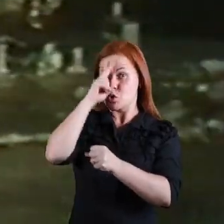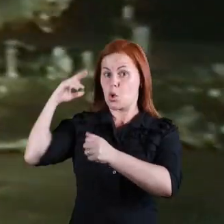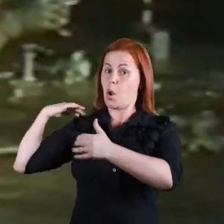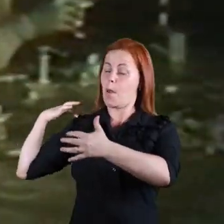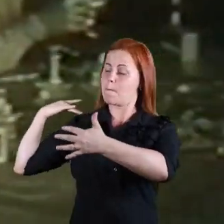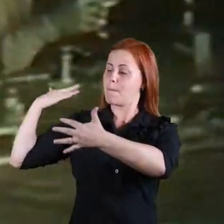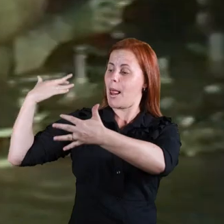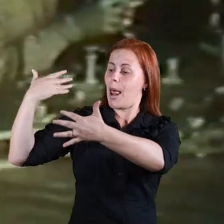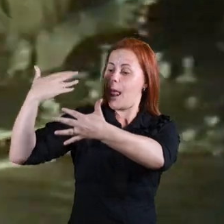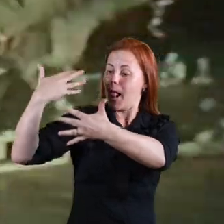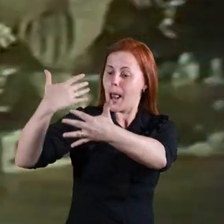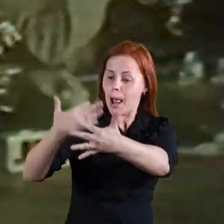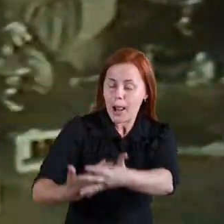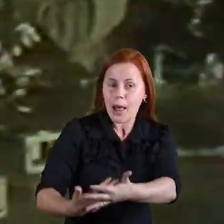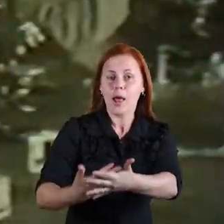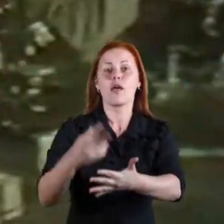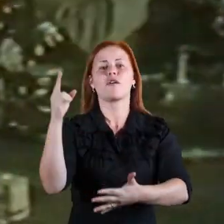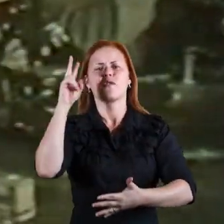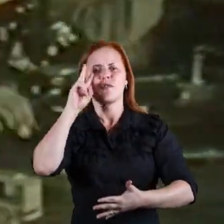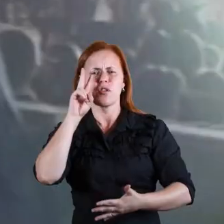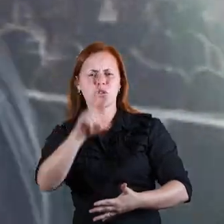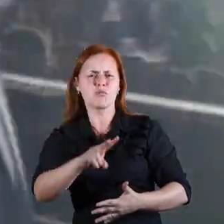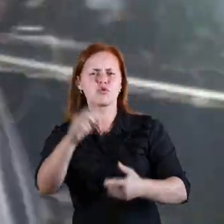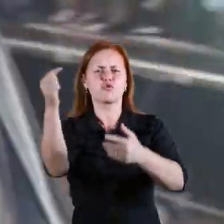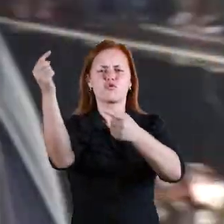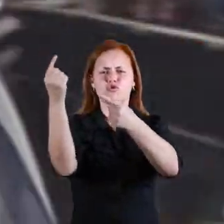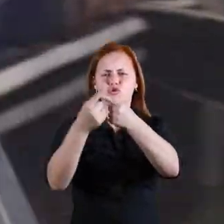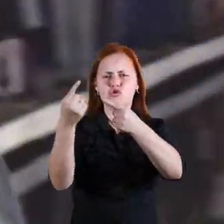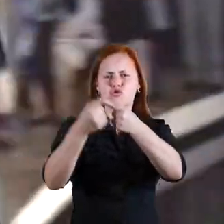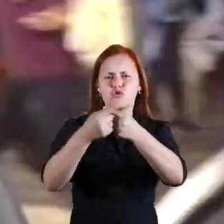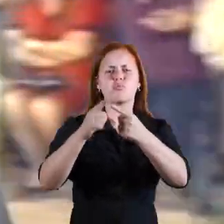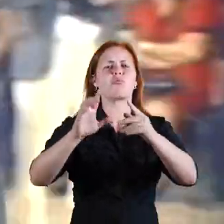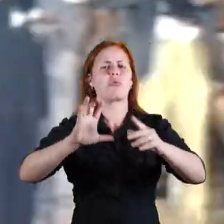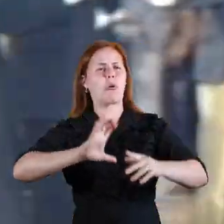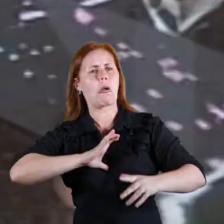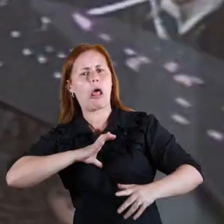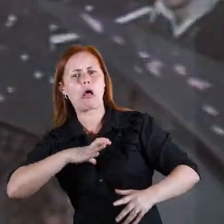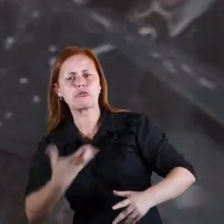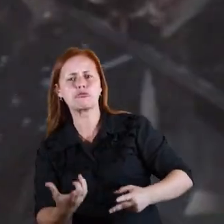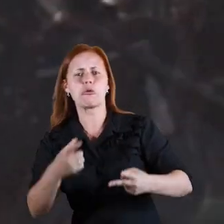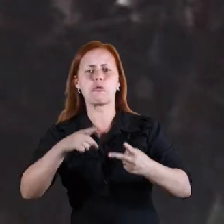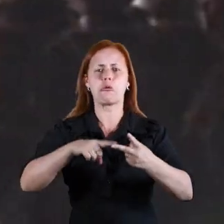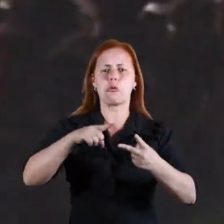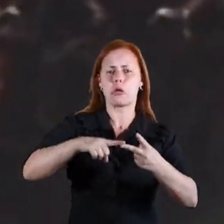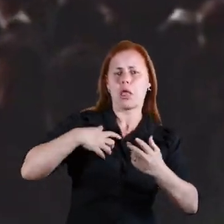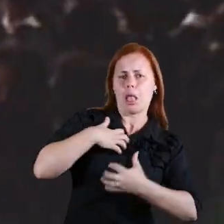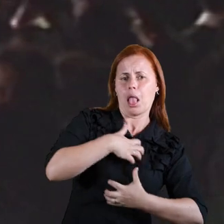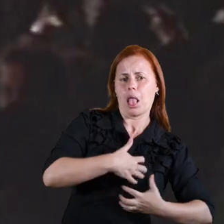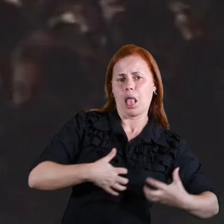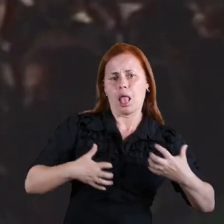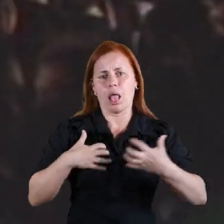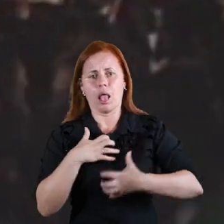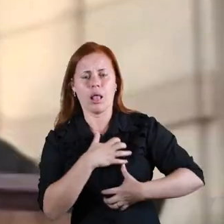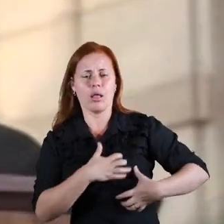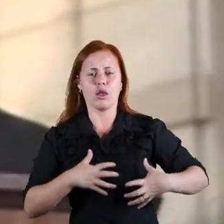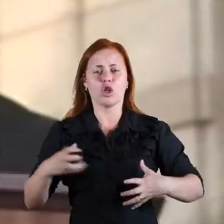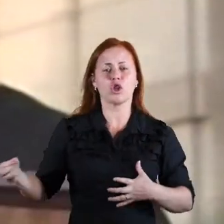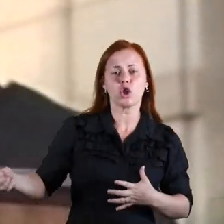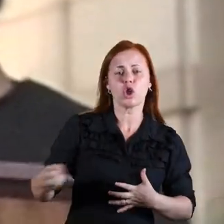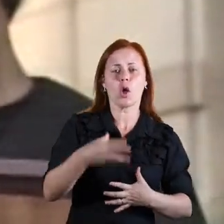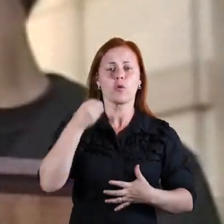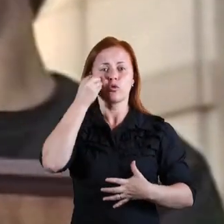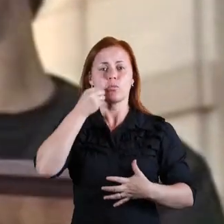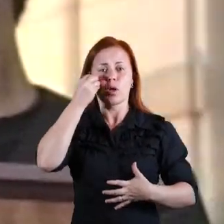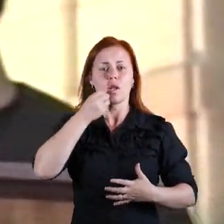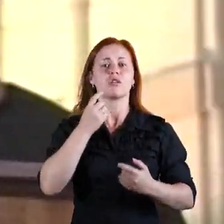vimos passar por aqui estudantes de todos os tipos. Corajosos, inquietos, ávidos por novas